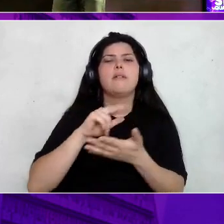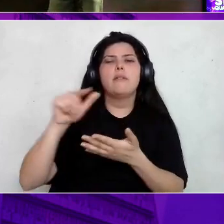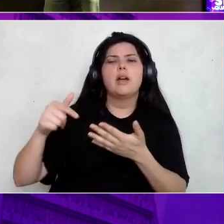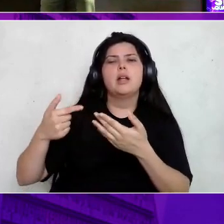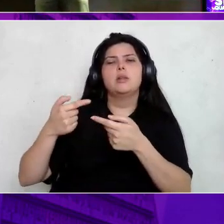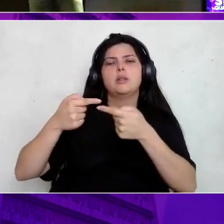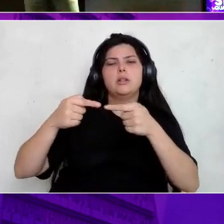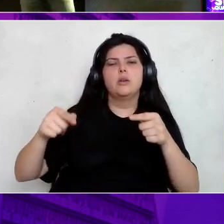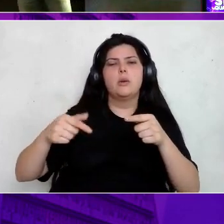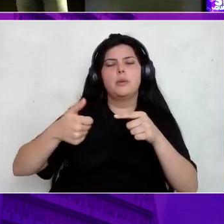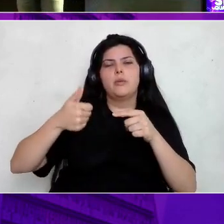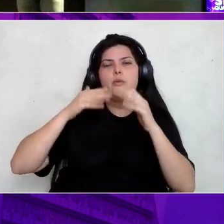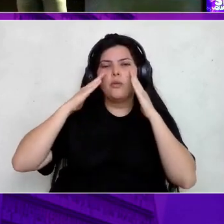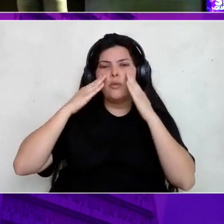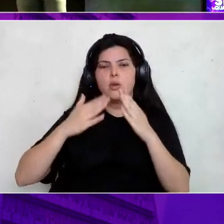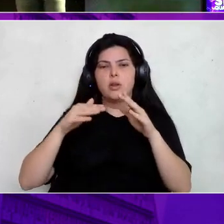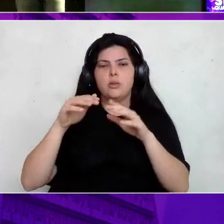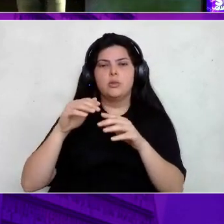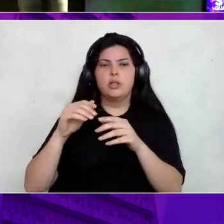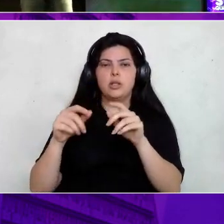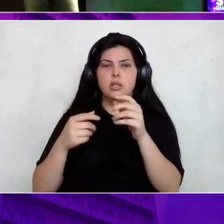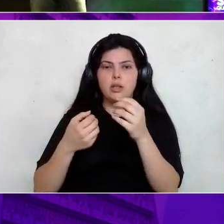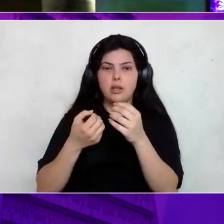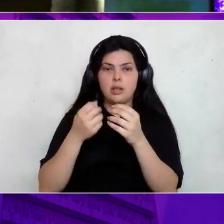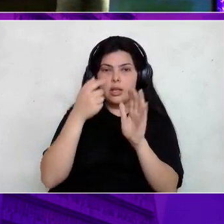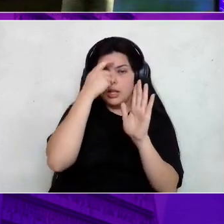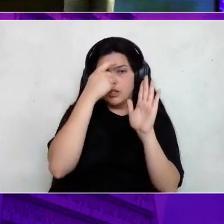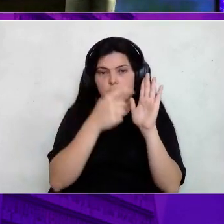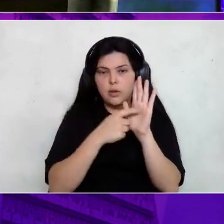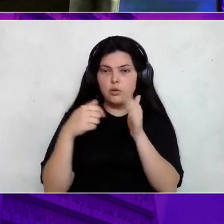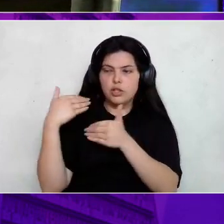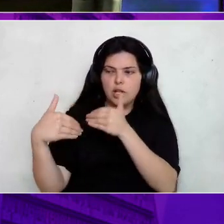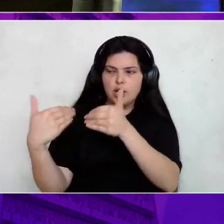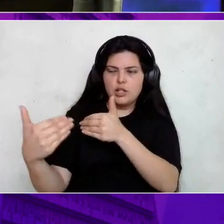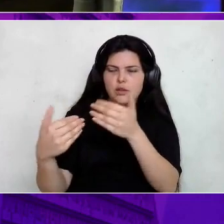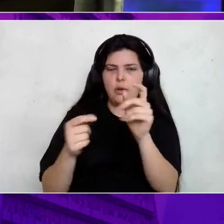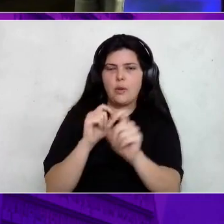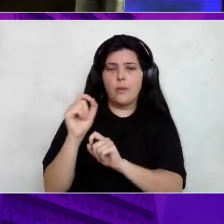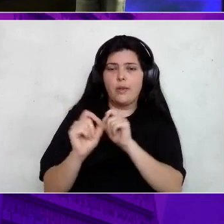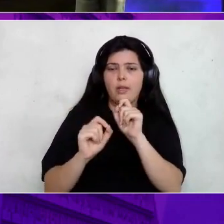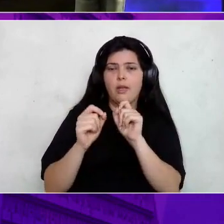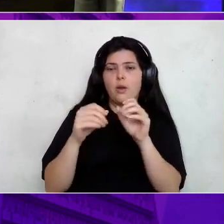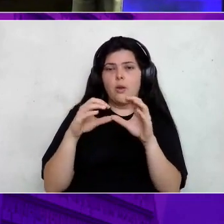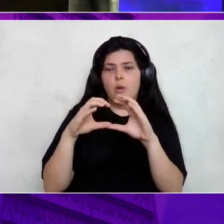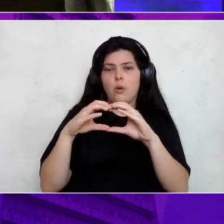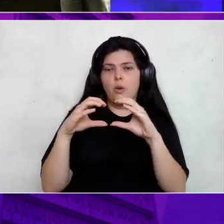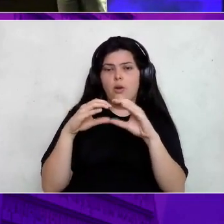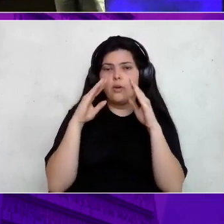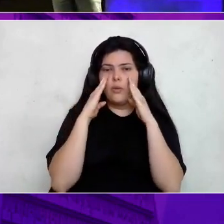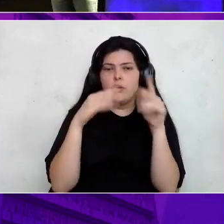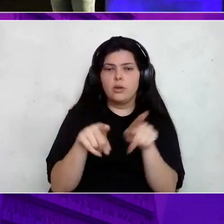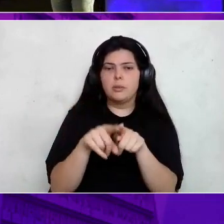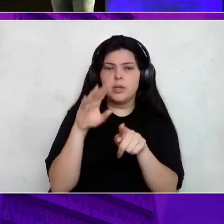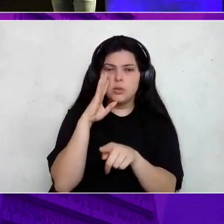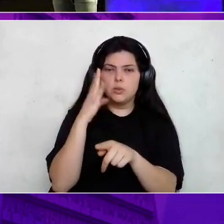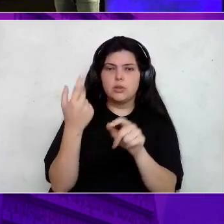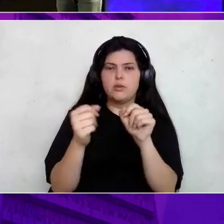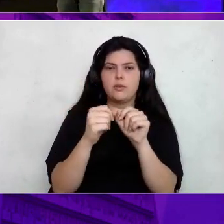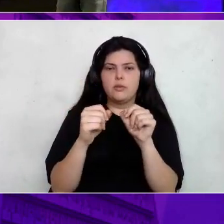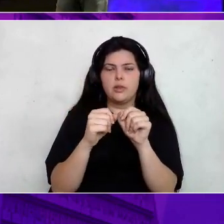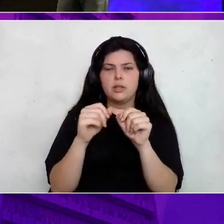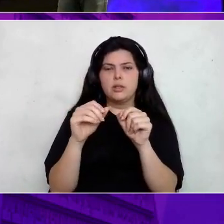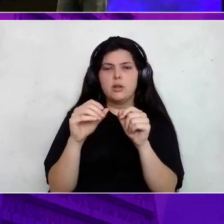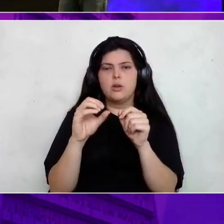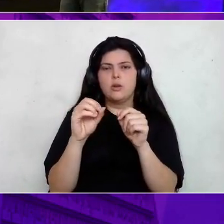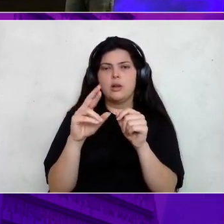focado em Generative AI. Que é muito interessante. Que a Oracle está focando bastante. Inclusive essa mesma solução lançou para o Oracle DB. E ao mesmo tempo que